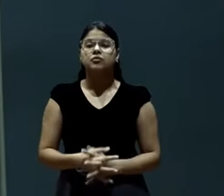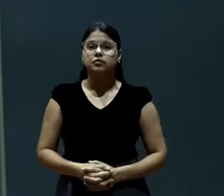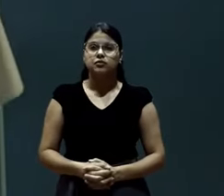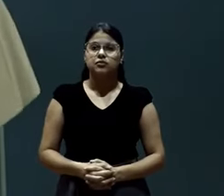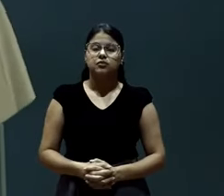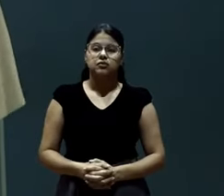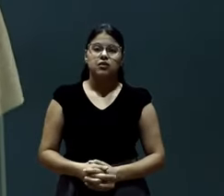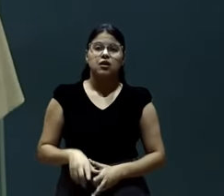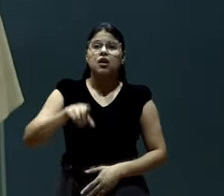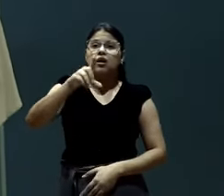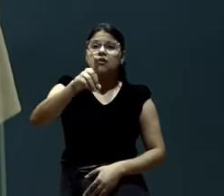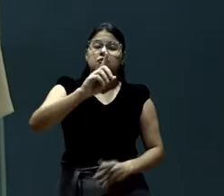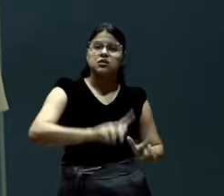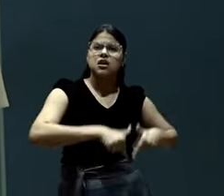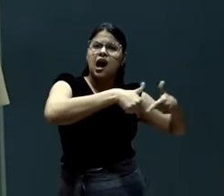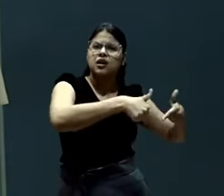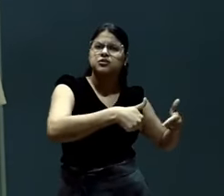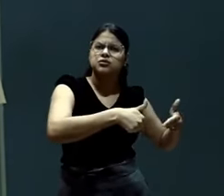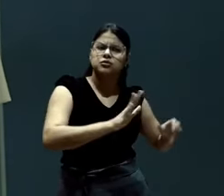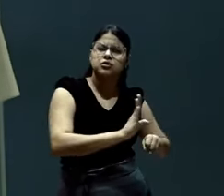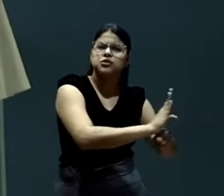Qual foi a sua atitude para mudar isso.